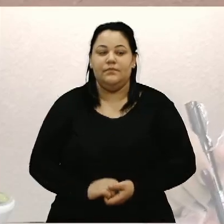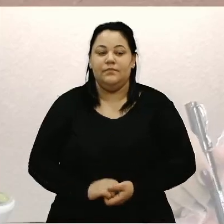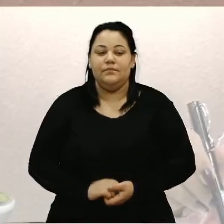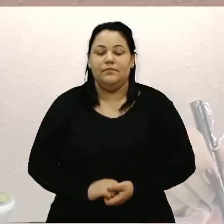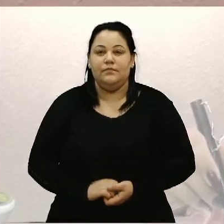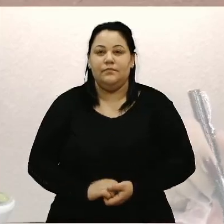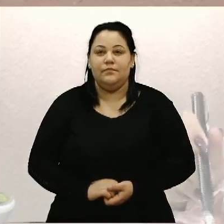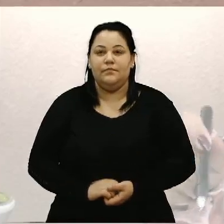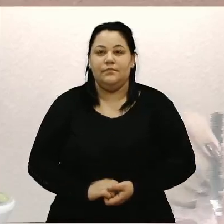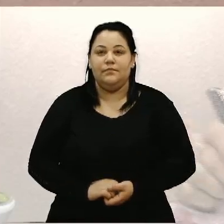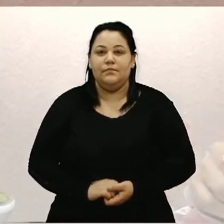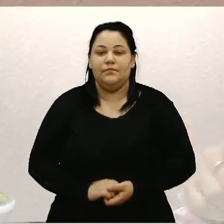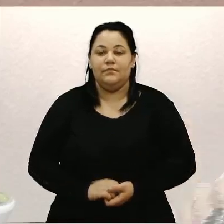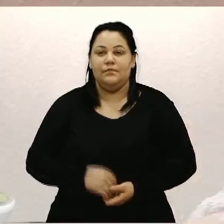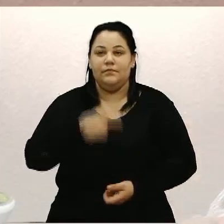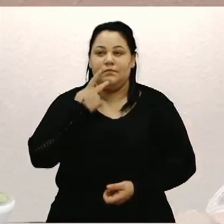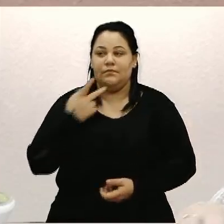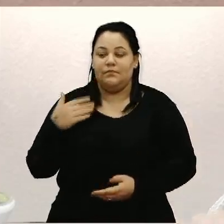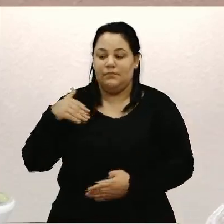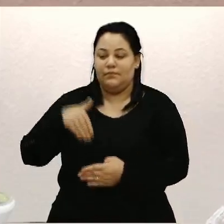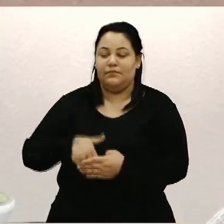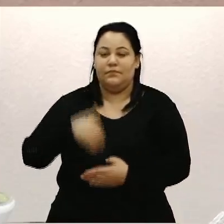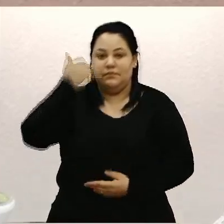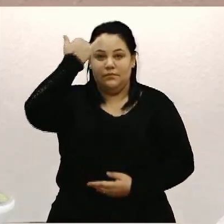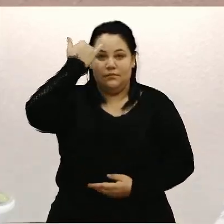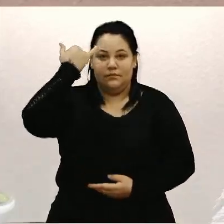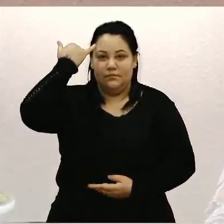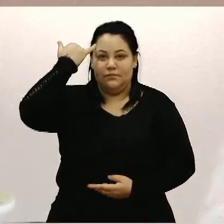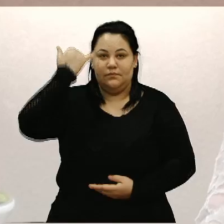Presidente. Para declarar voto, o vereador Zé D'Ambrós.